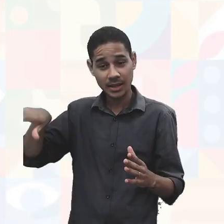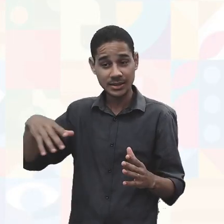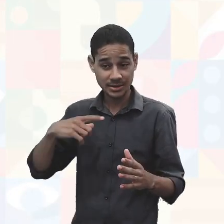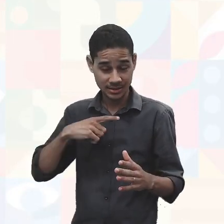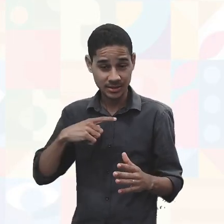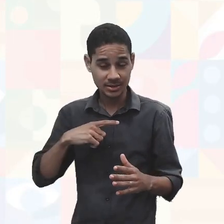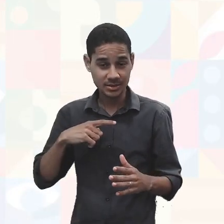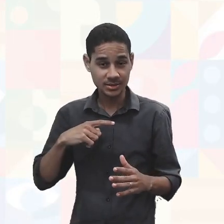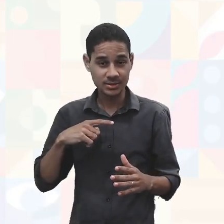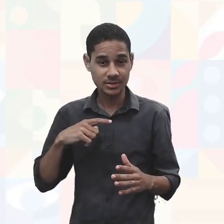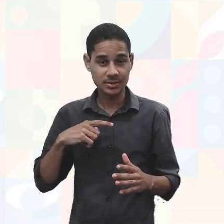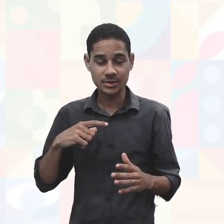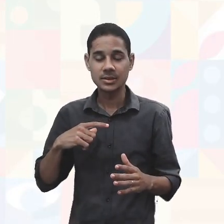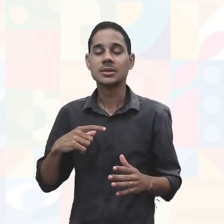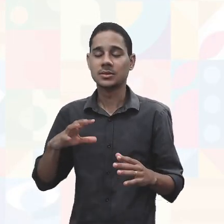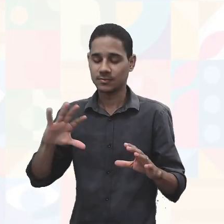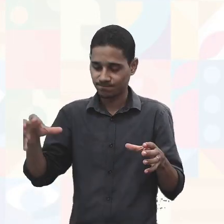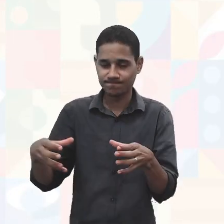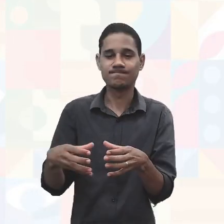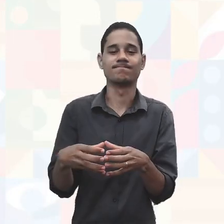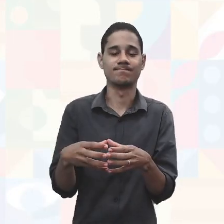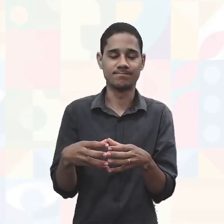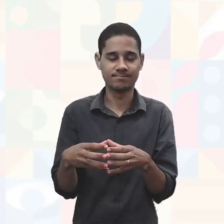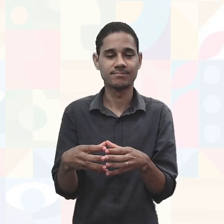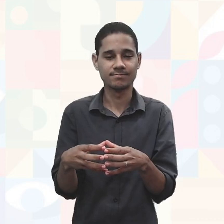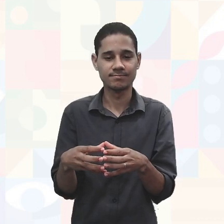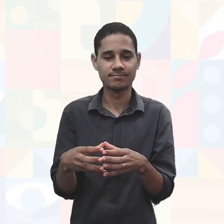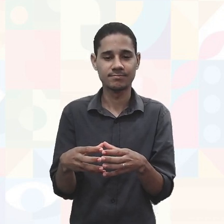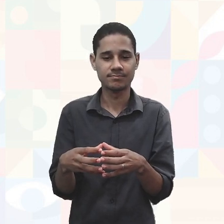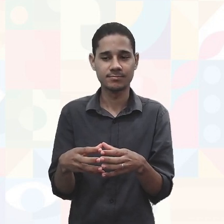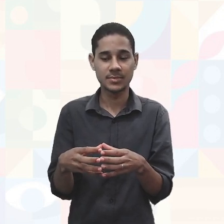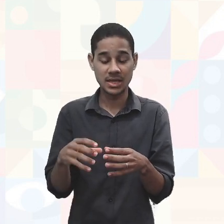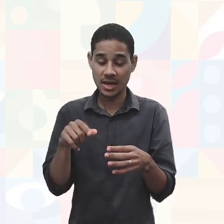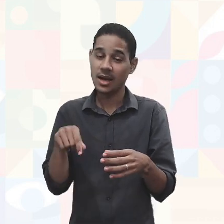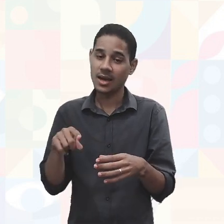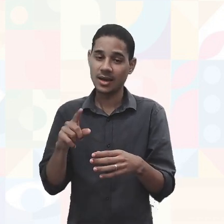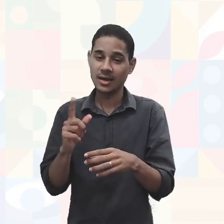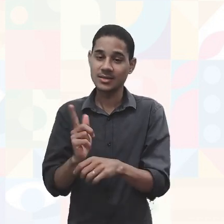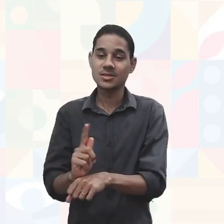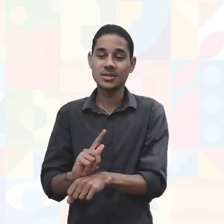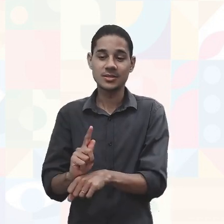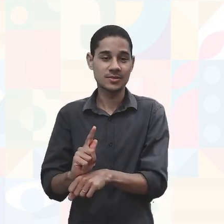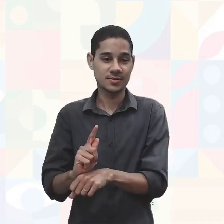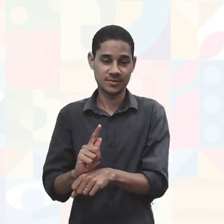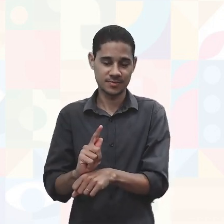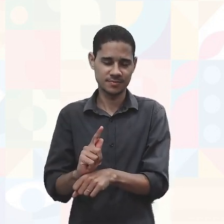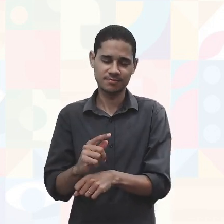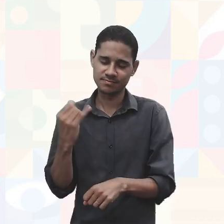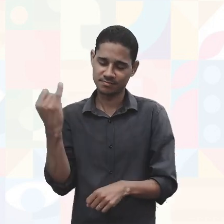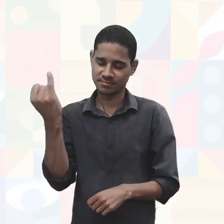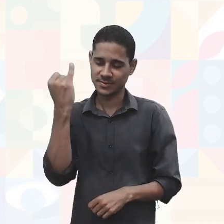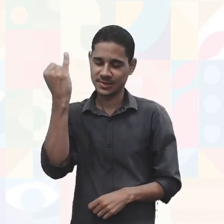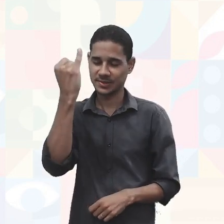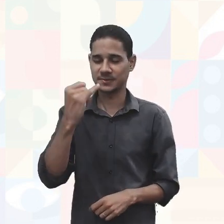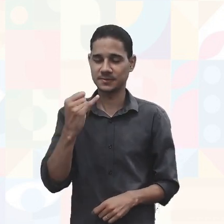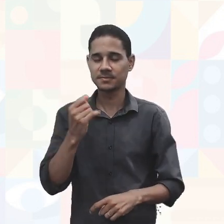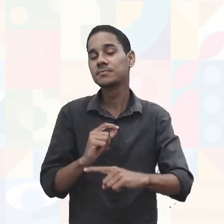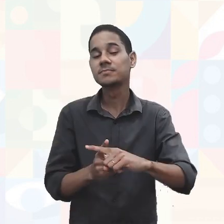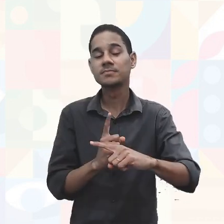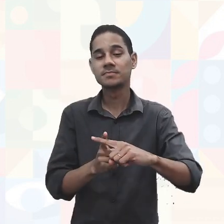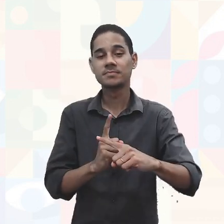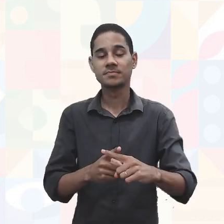pertence, o local onde ela está inserida. Então, essa gestão é importante também, porque